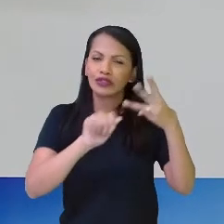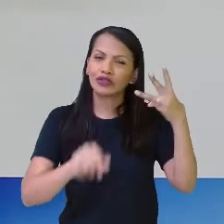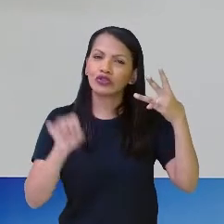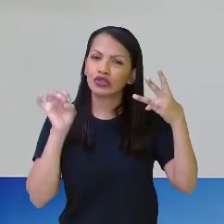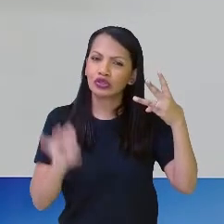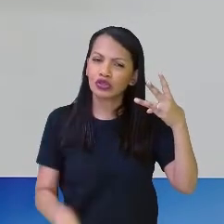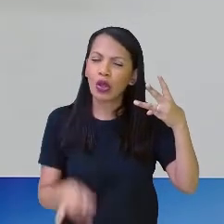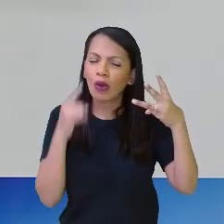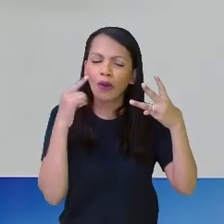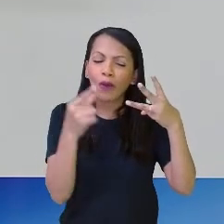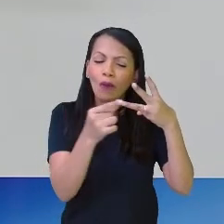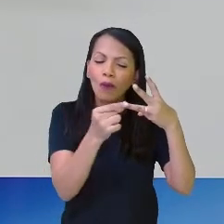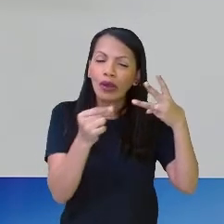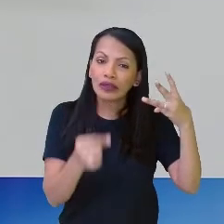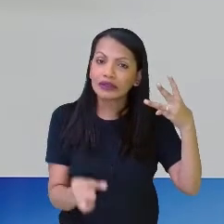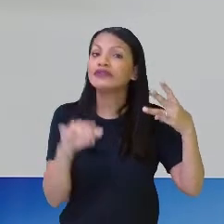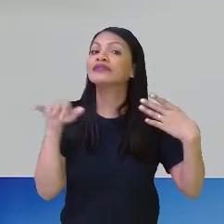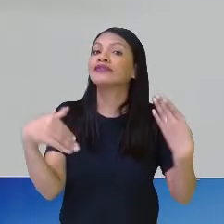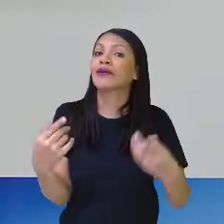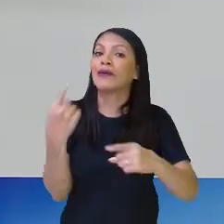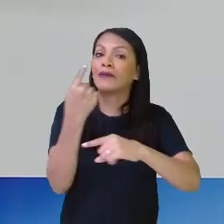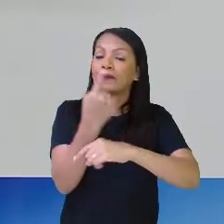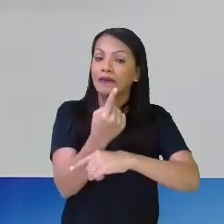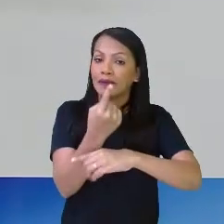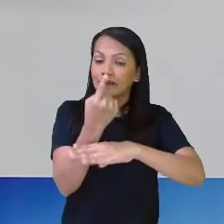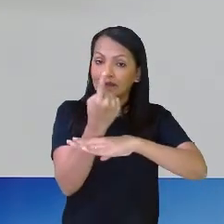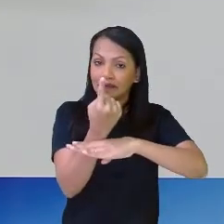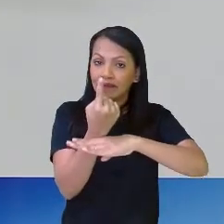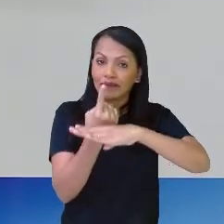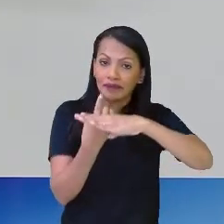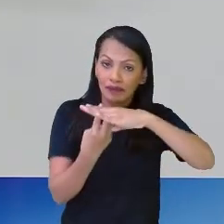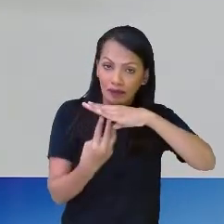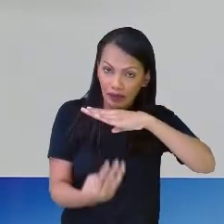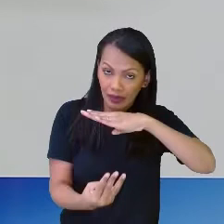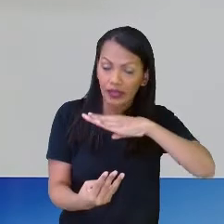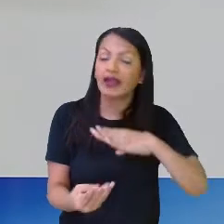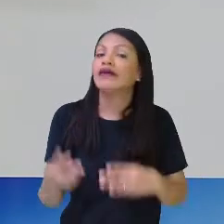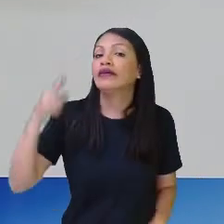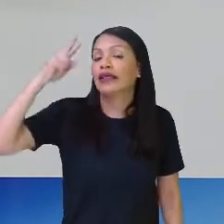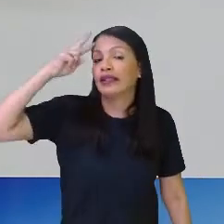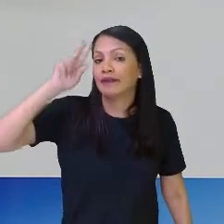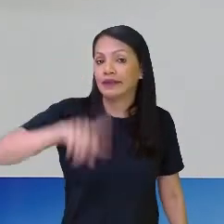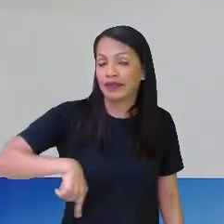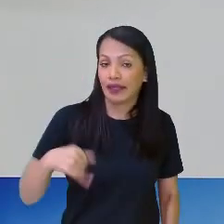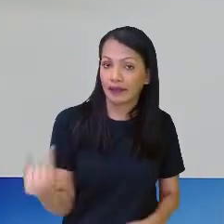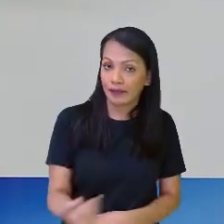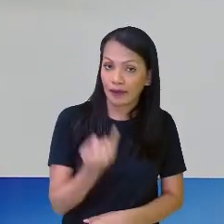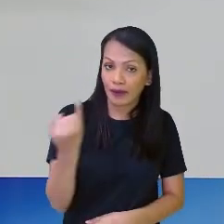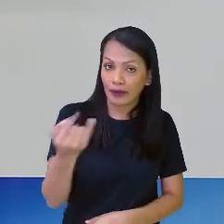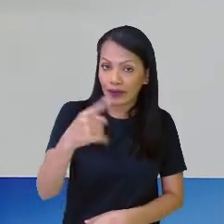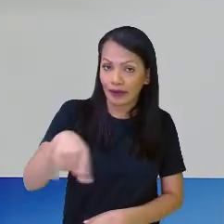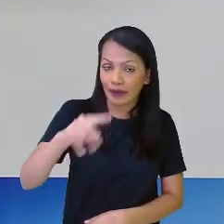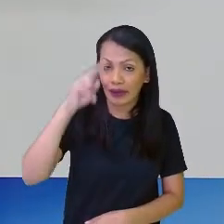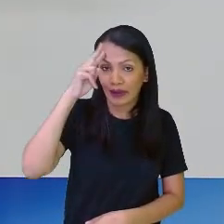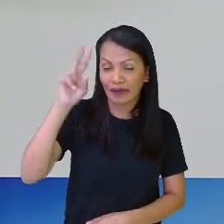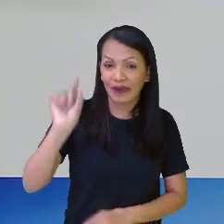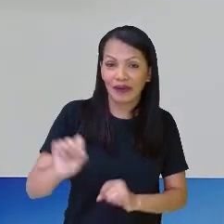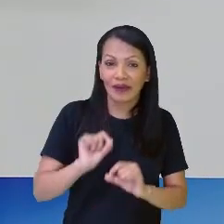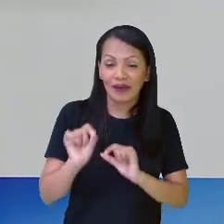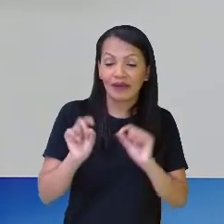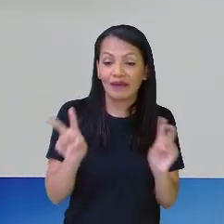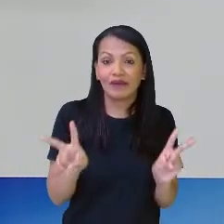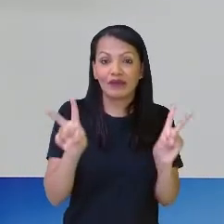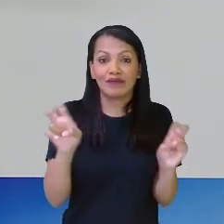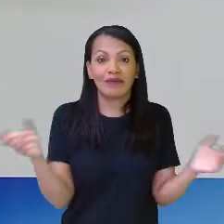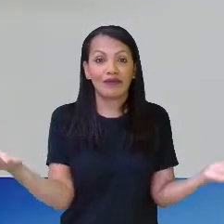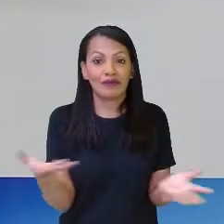inteiro, esse número que está embaixo, não pode esquecer disso, porque é muito importante você lembrar para o assunto de hoje